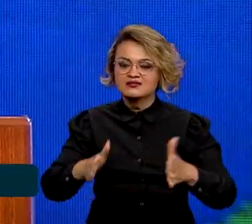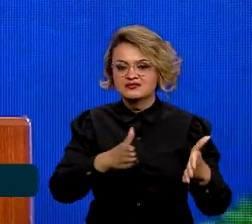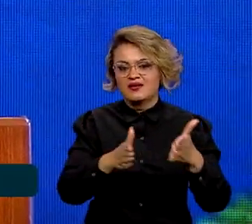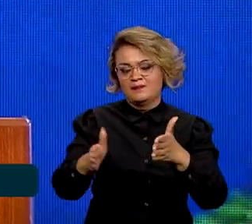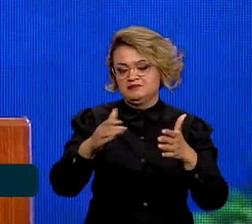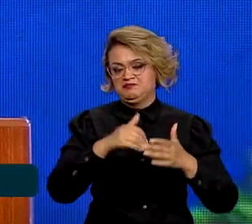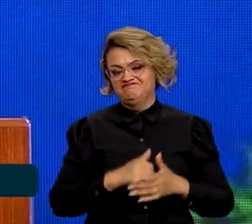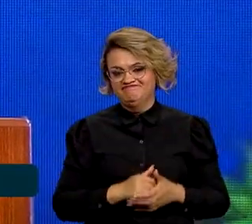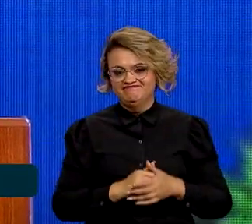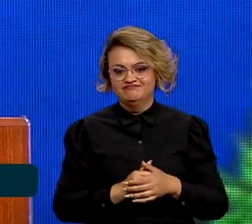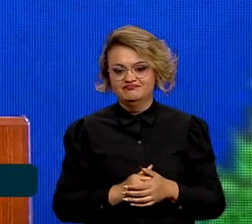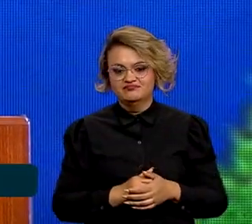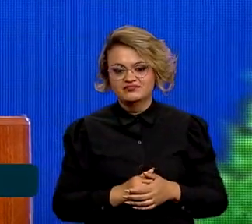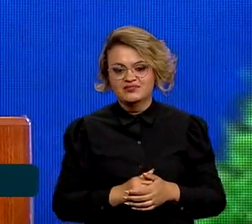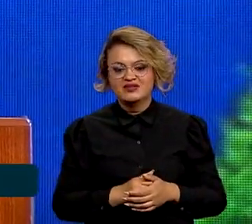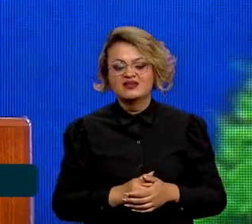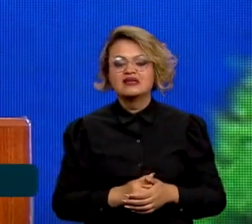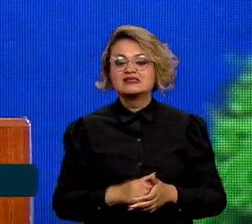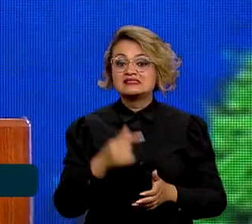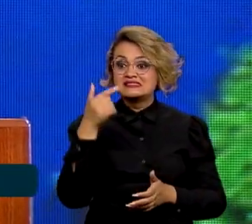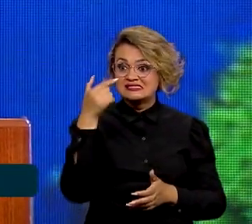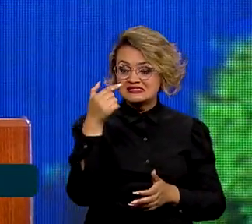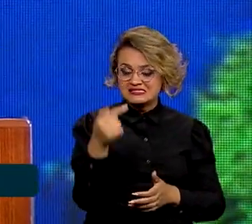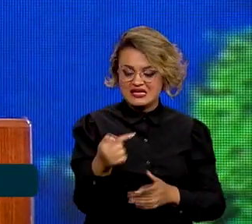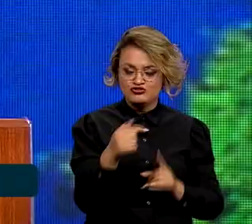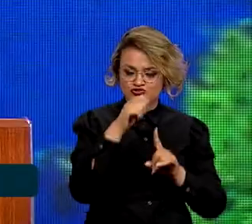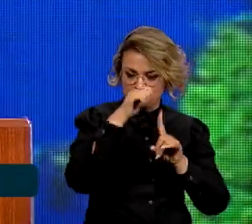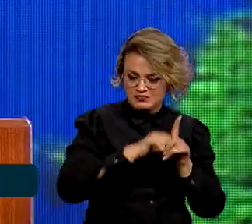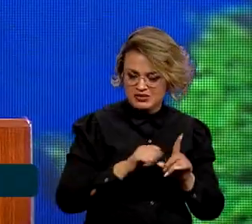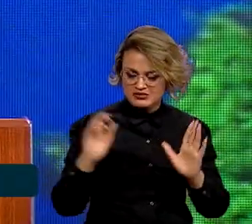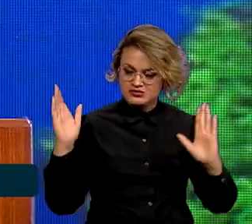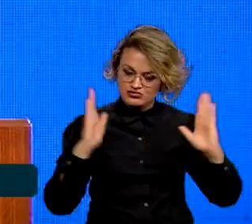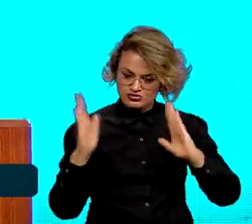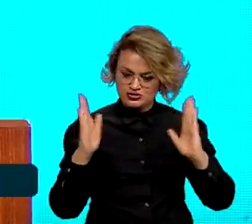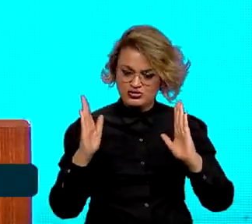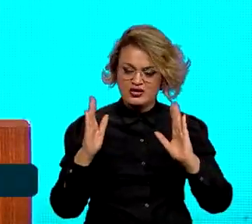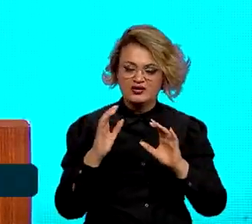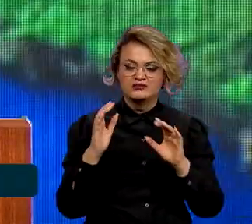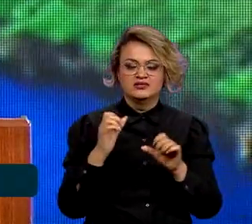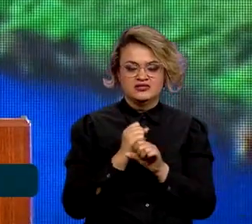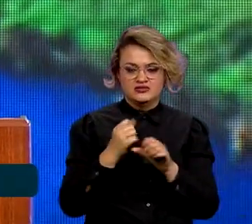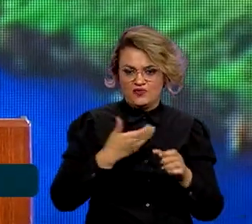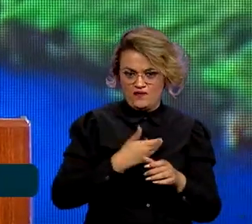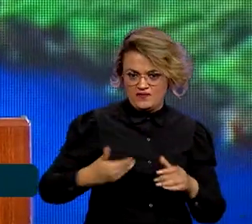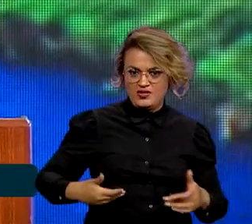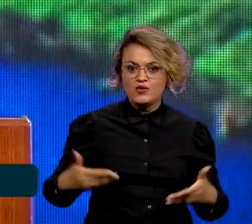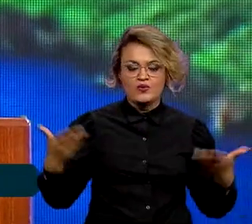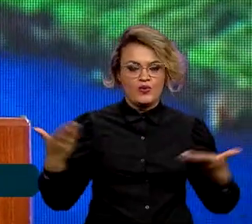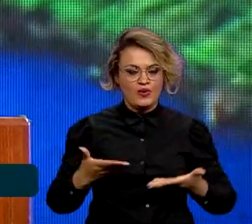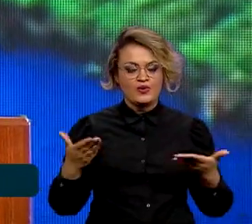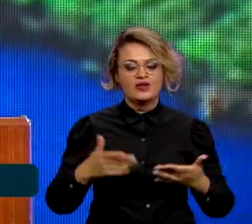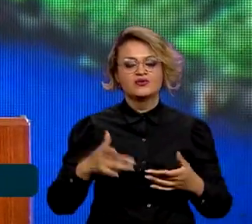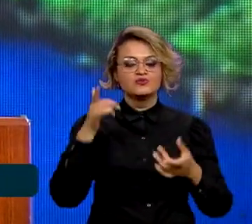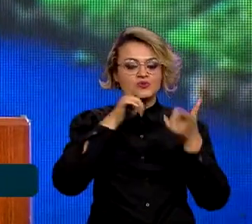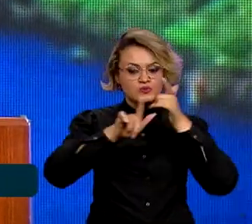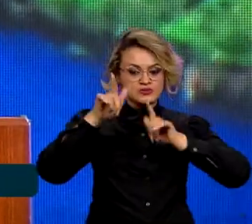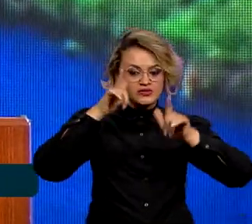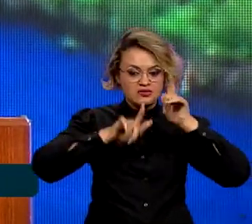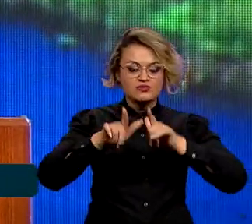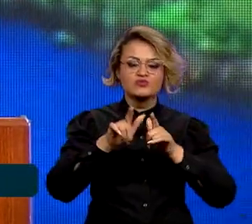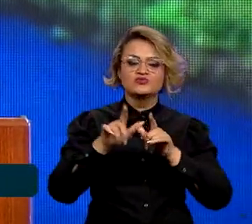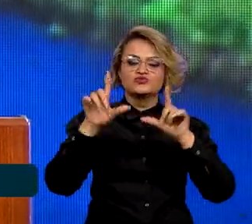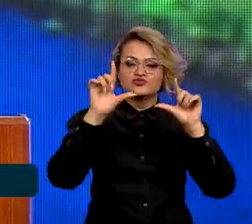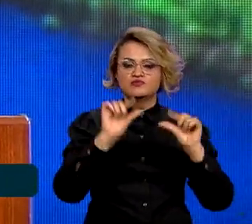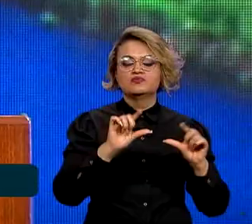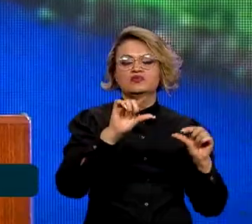caminho, presidente Lula. Nos sete primeiros meses desse nosso governo, obtivemos uma